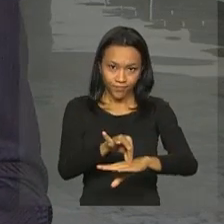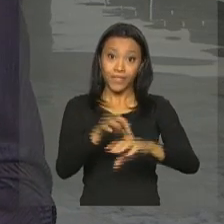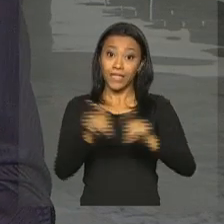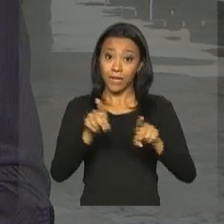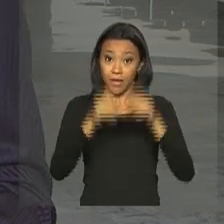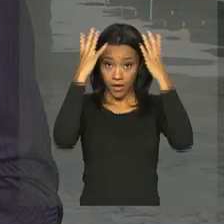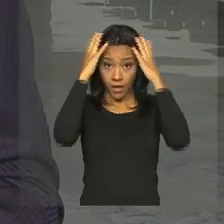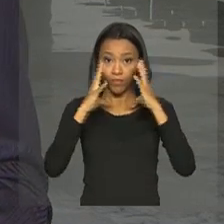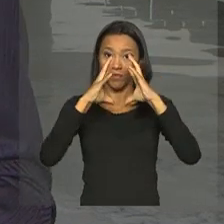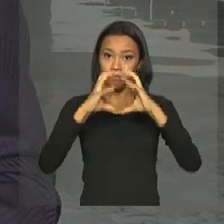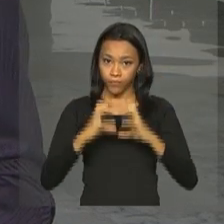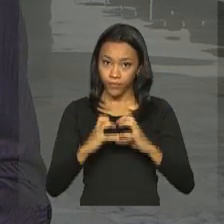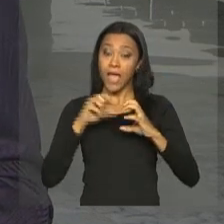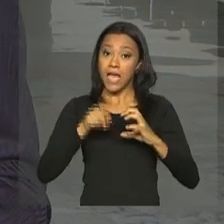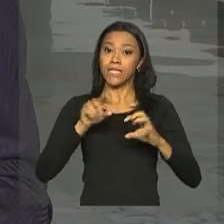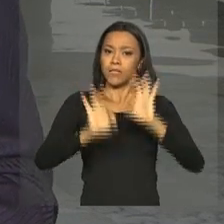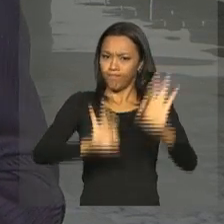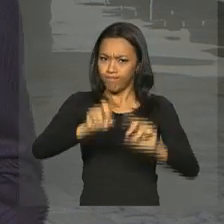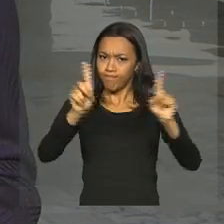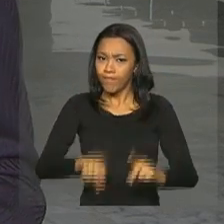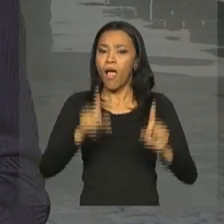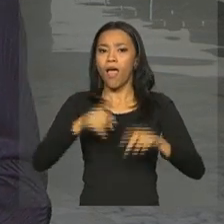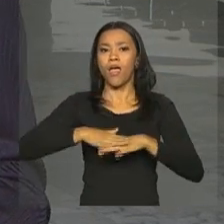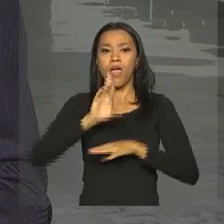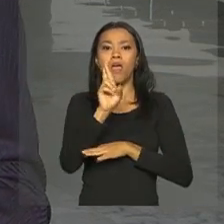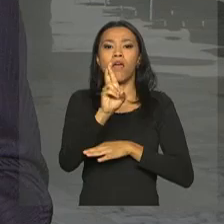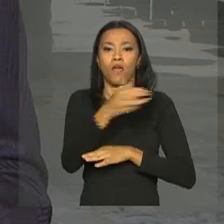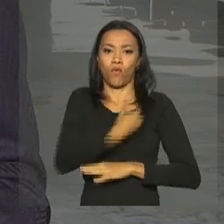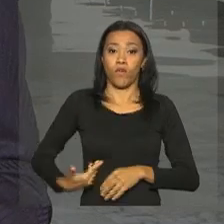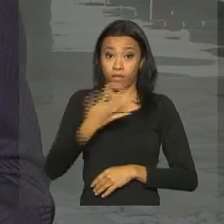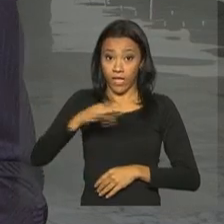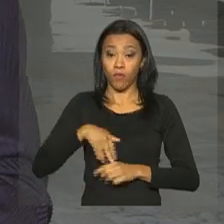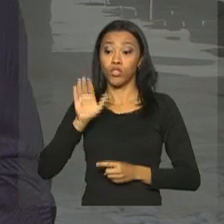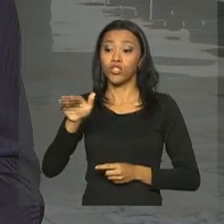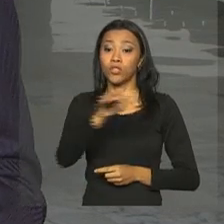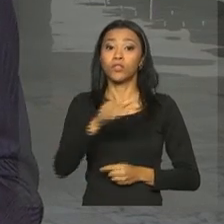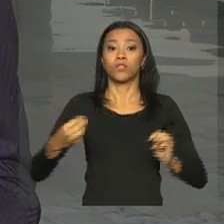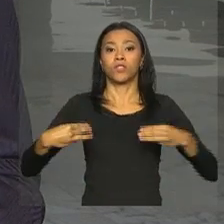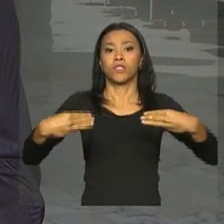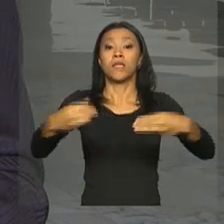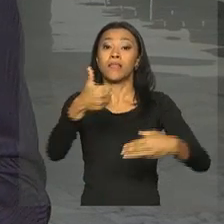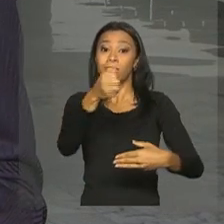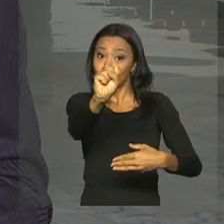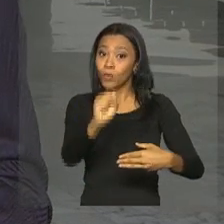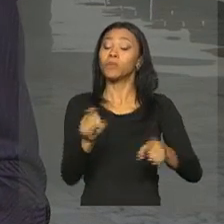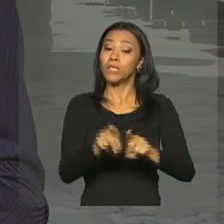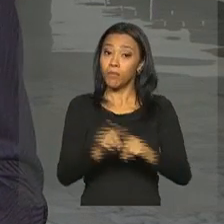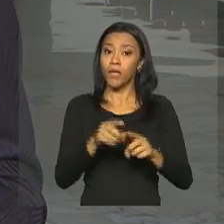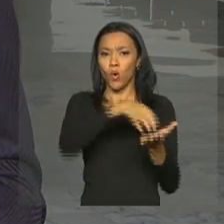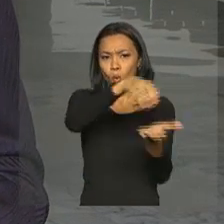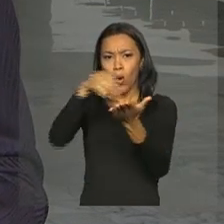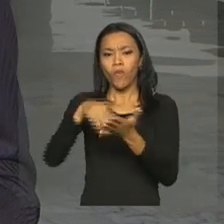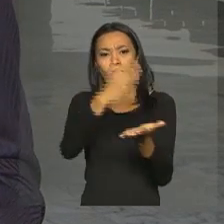e à microcefalia. O plano é executado pelo governo federal e envolve 18 ministérios, além de outros órgãos federais e